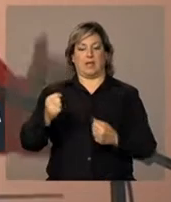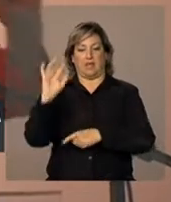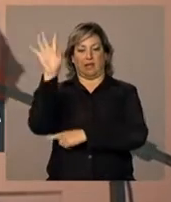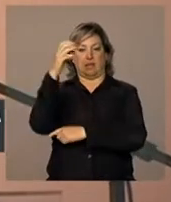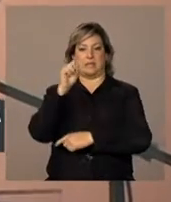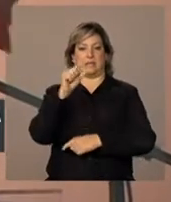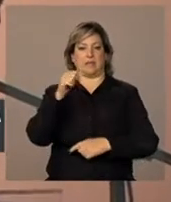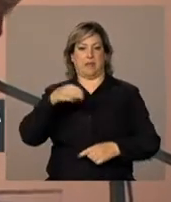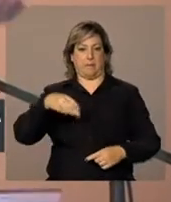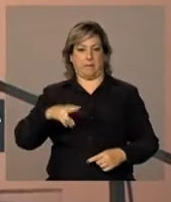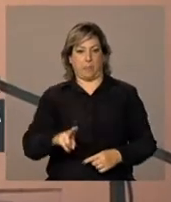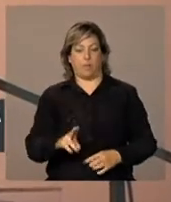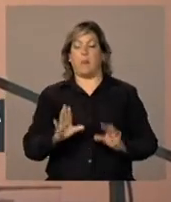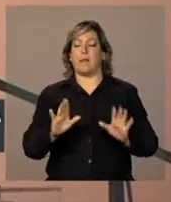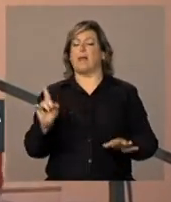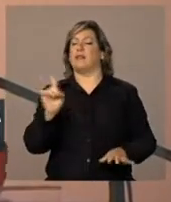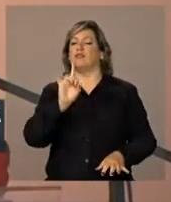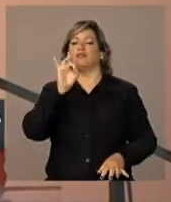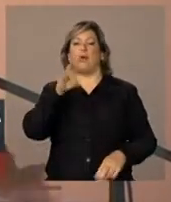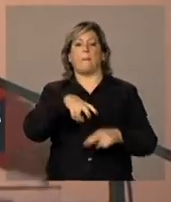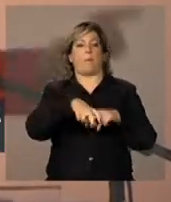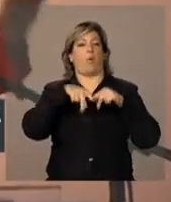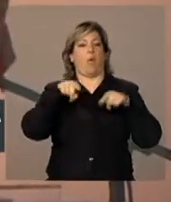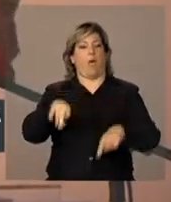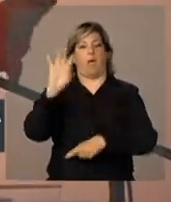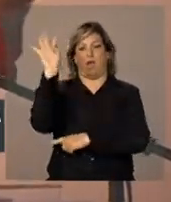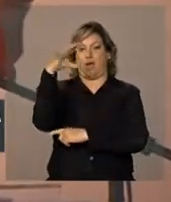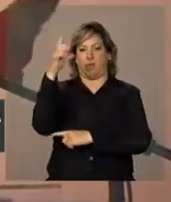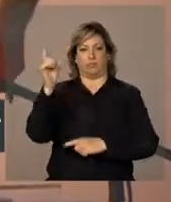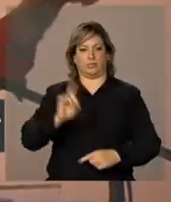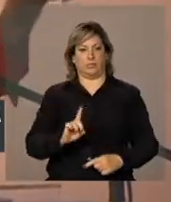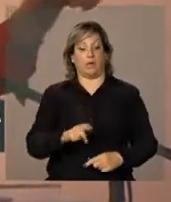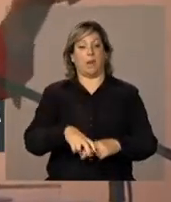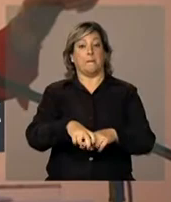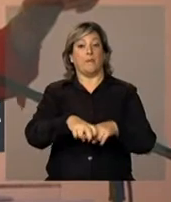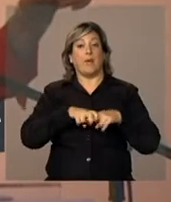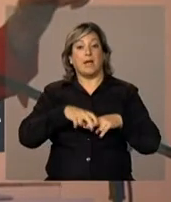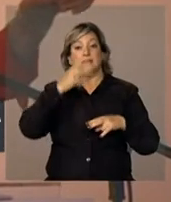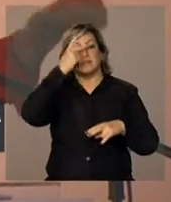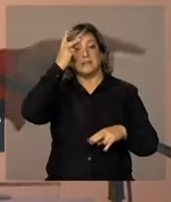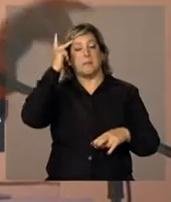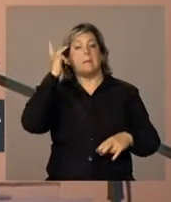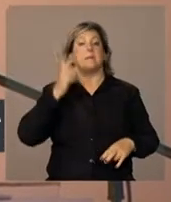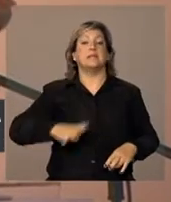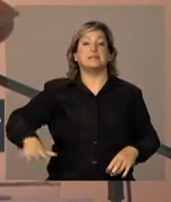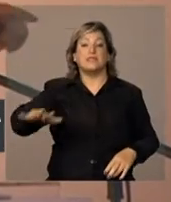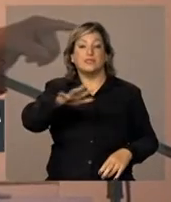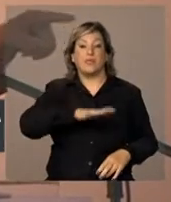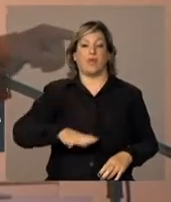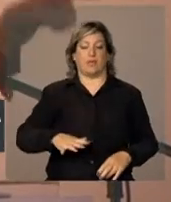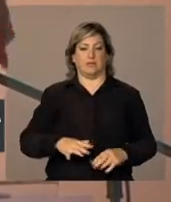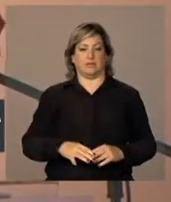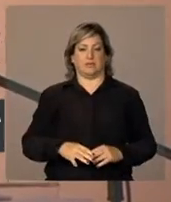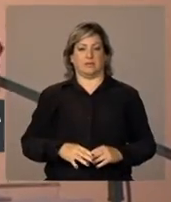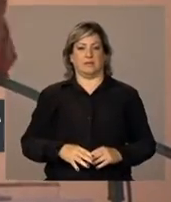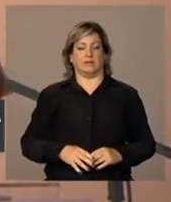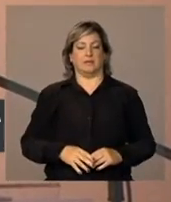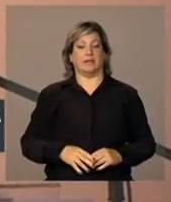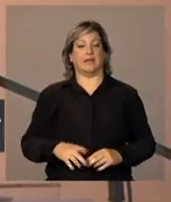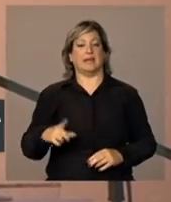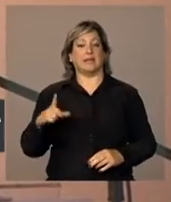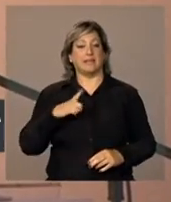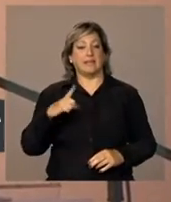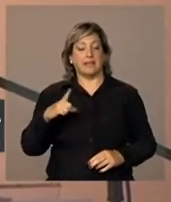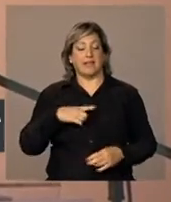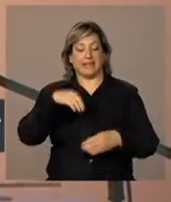Mas não só por causa da ambulância, é por causa das pessoas. As pessoas que estão